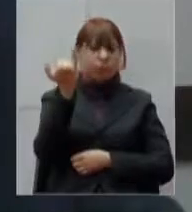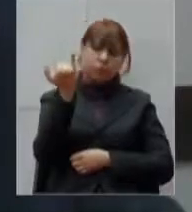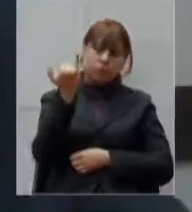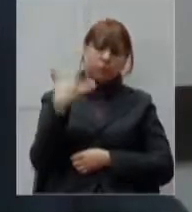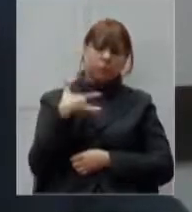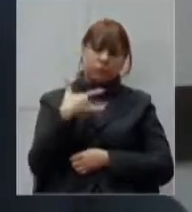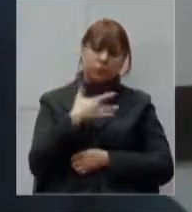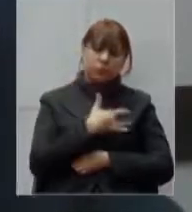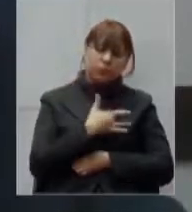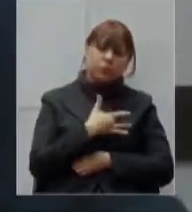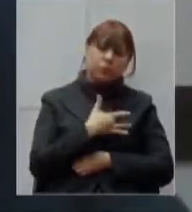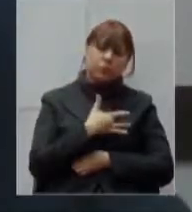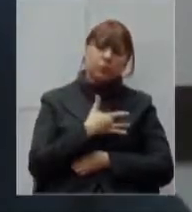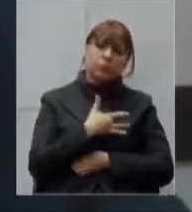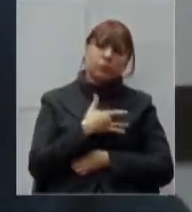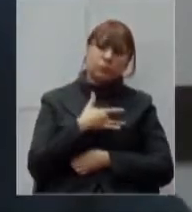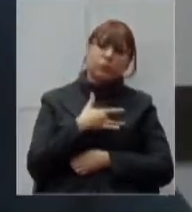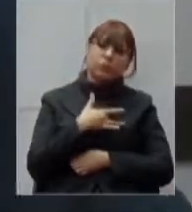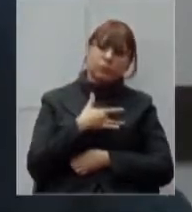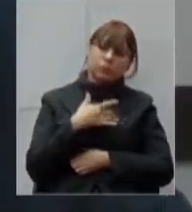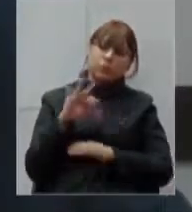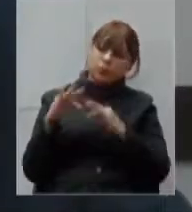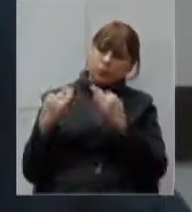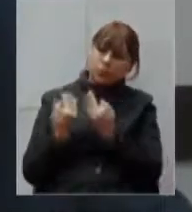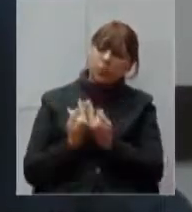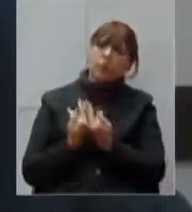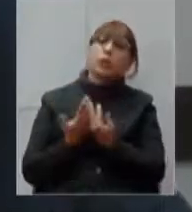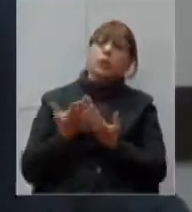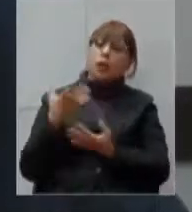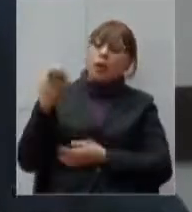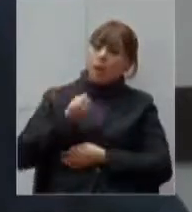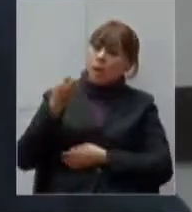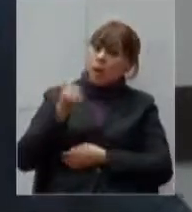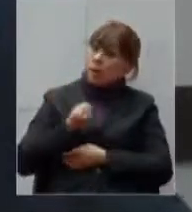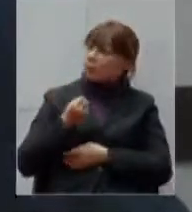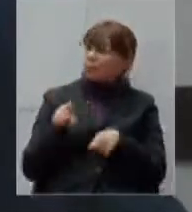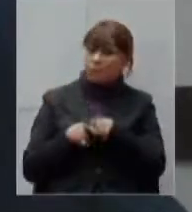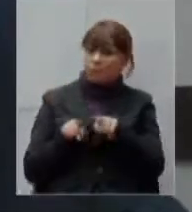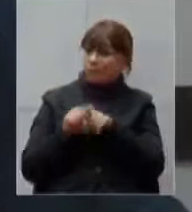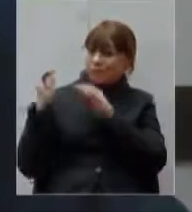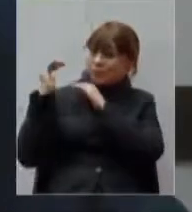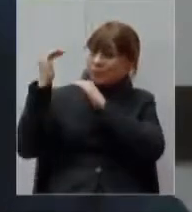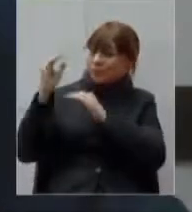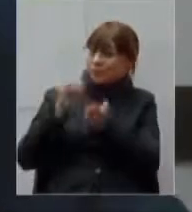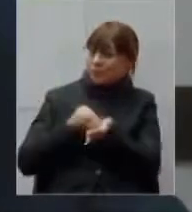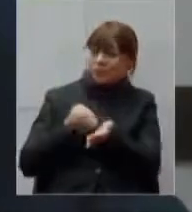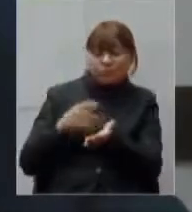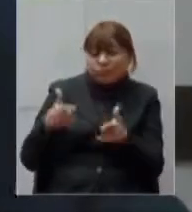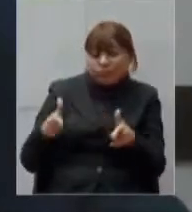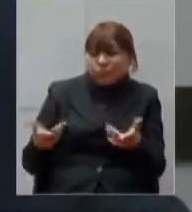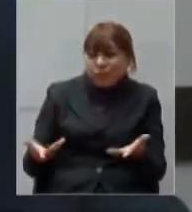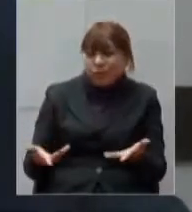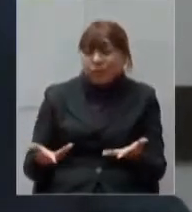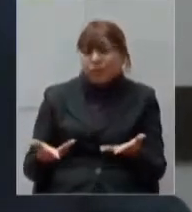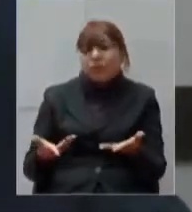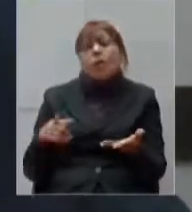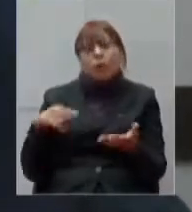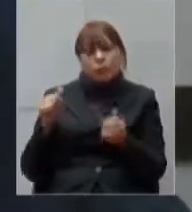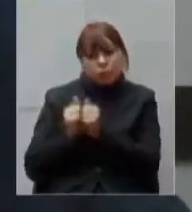agricultura familiar então leite é outro produto que normalmente não tem na cesta nós estamos buscando a agricultura familiar